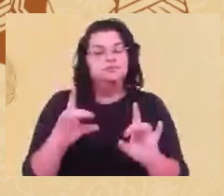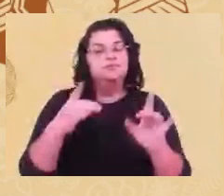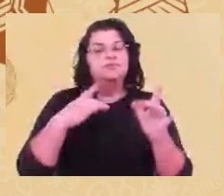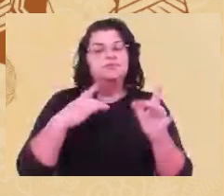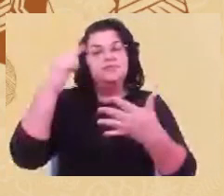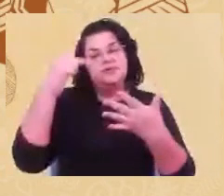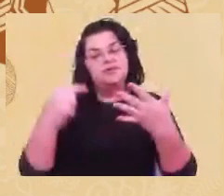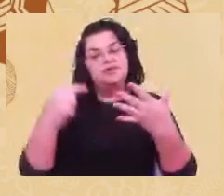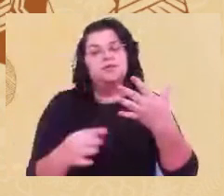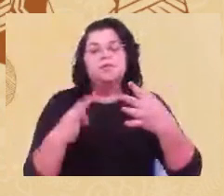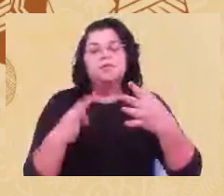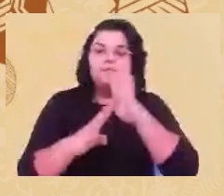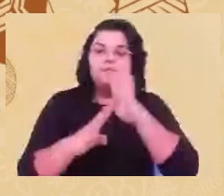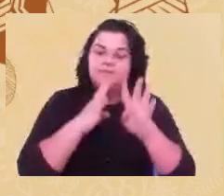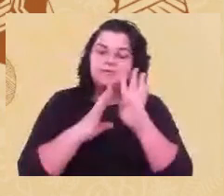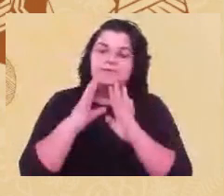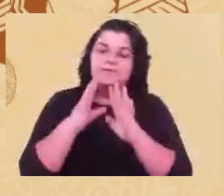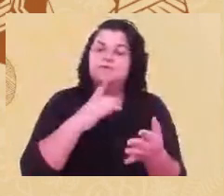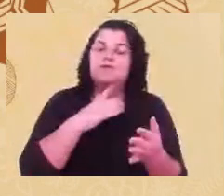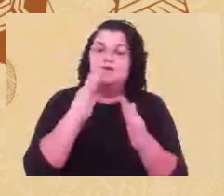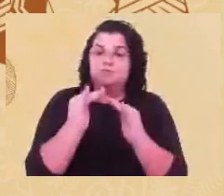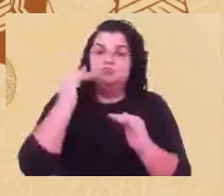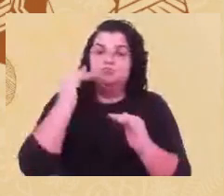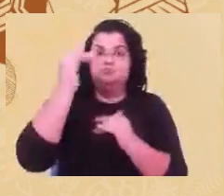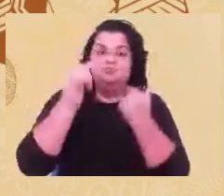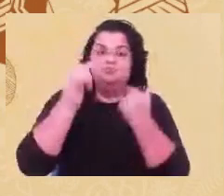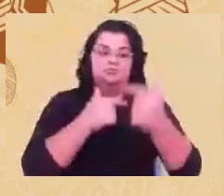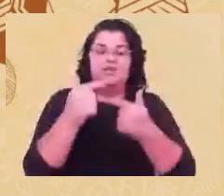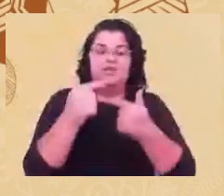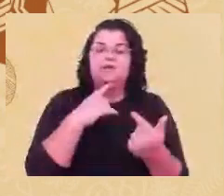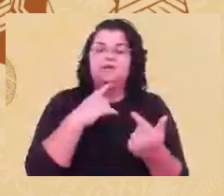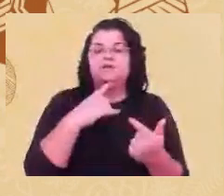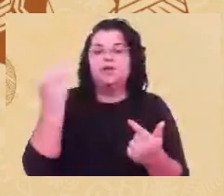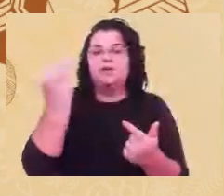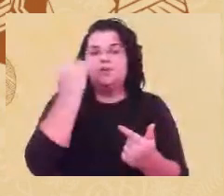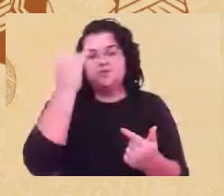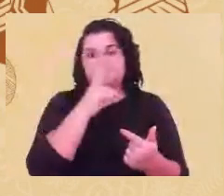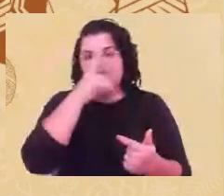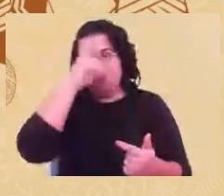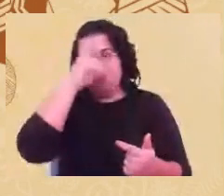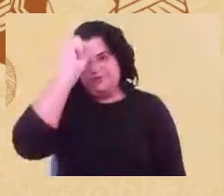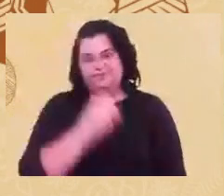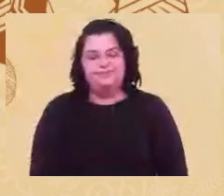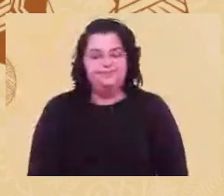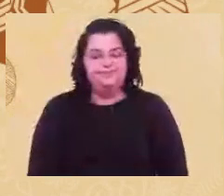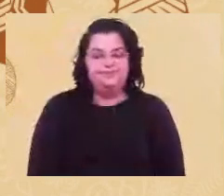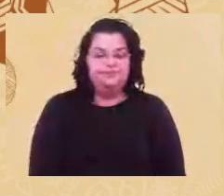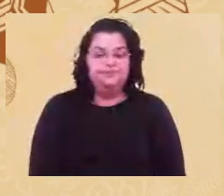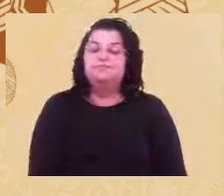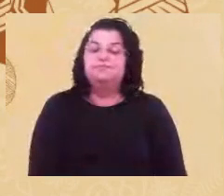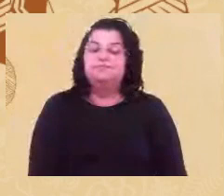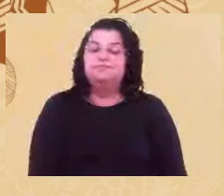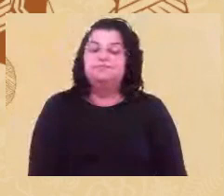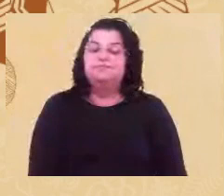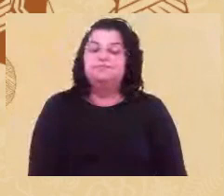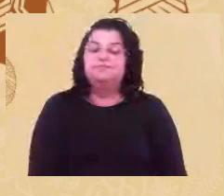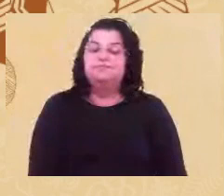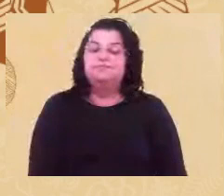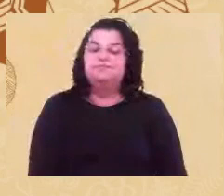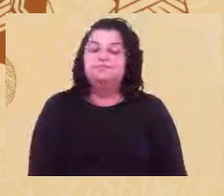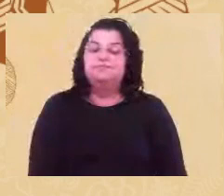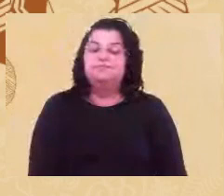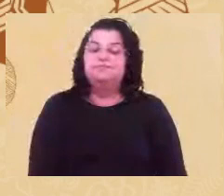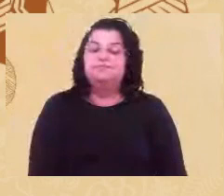de um exercício de poder. Então, não é à toa que o professor Boa